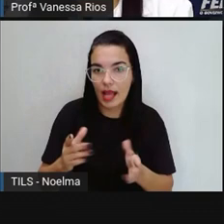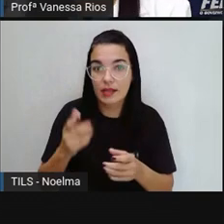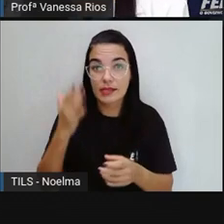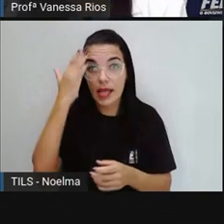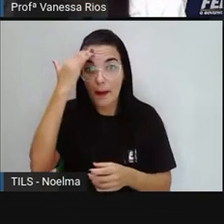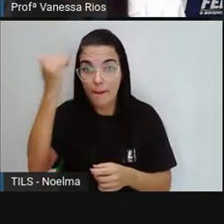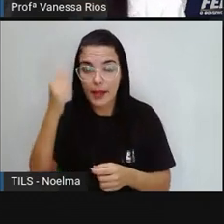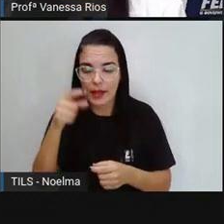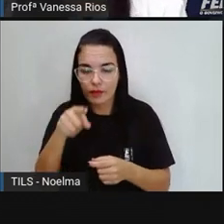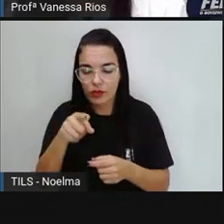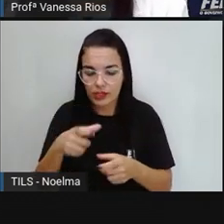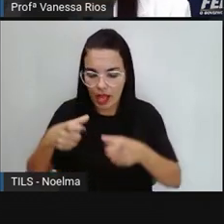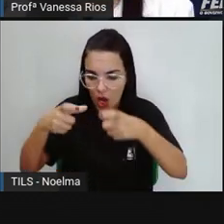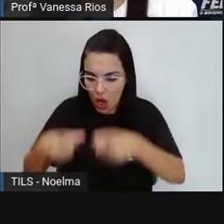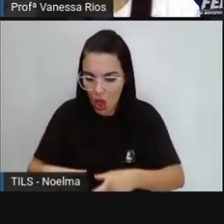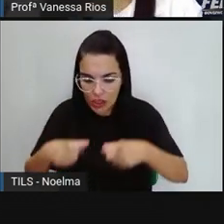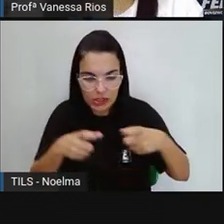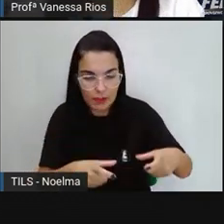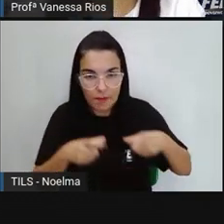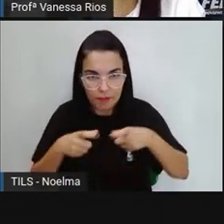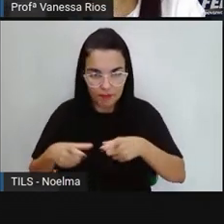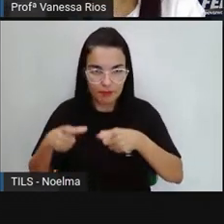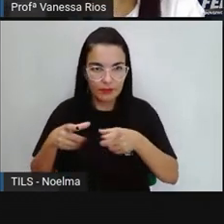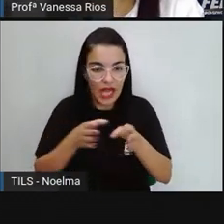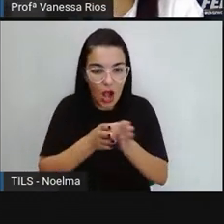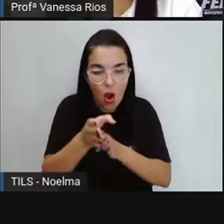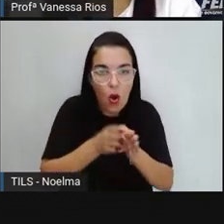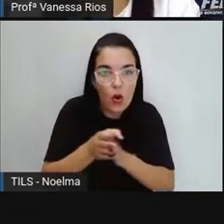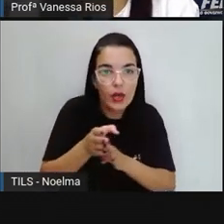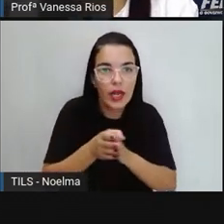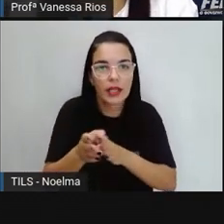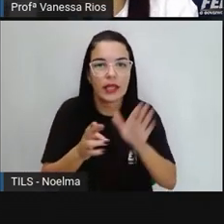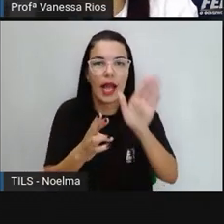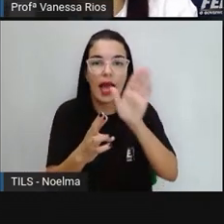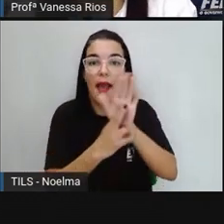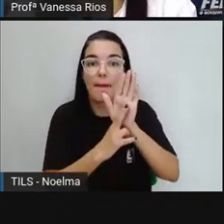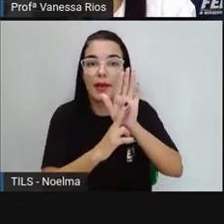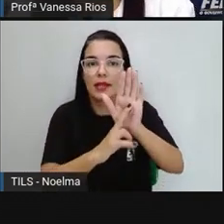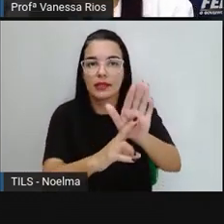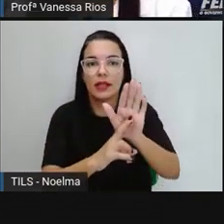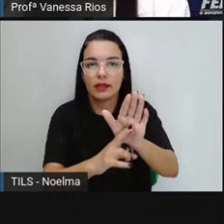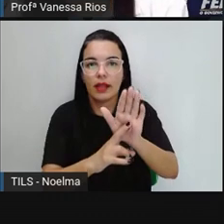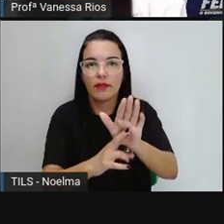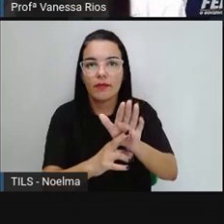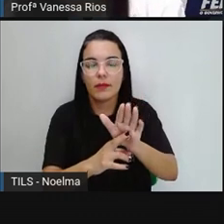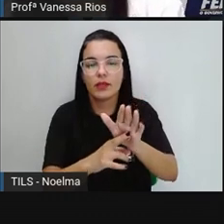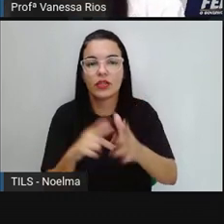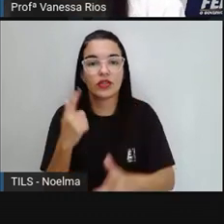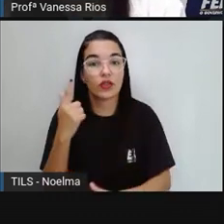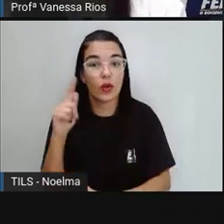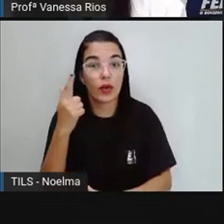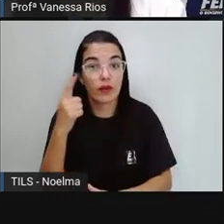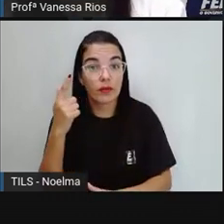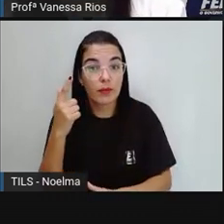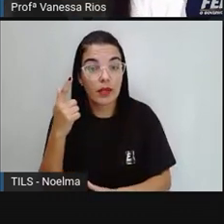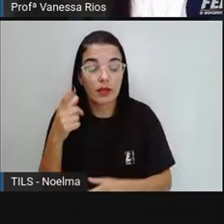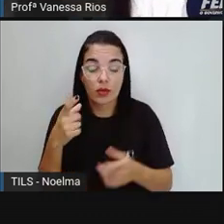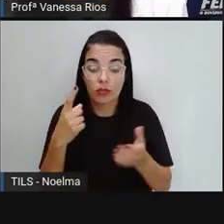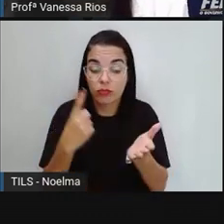para orientar, para representar geograficamente determinado espaço.